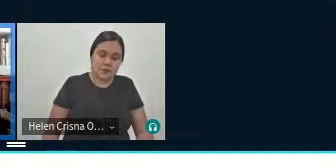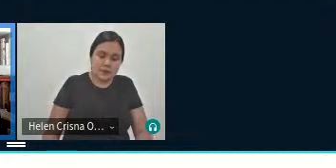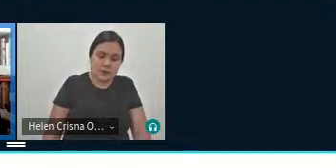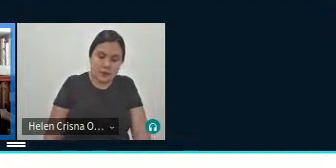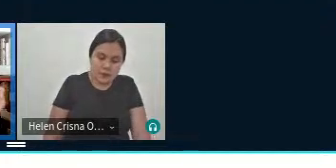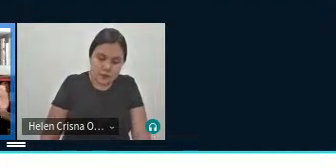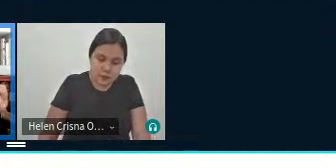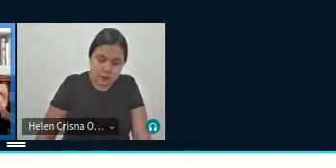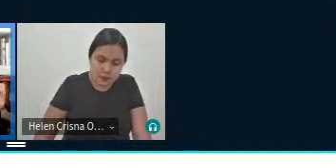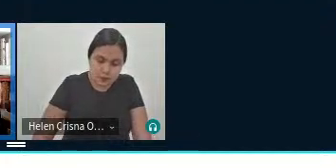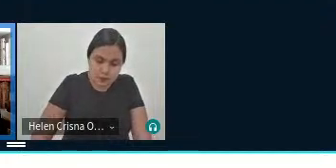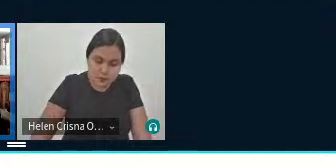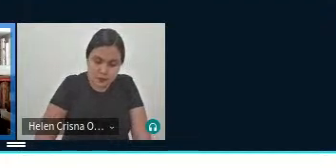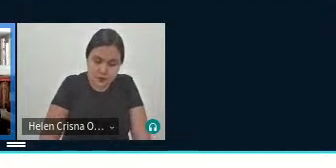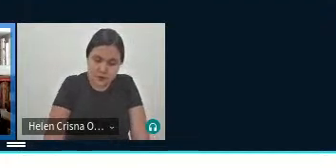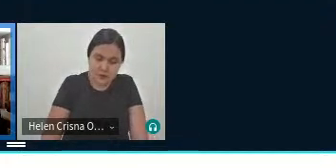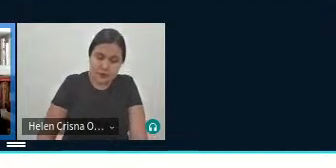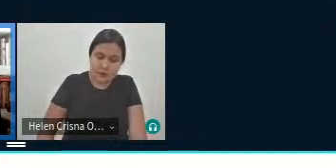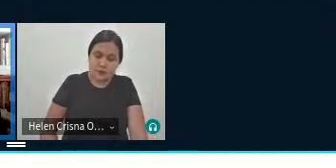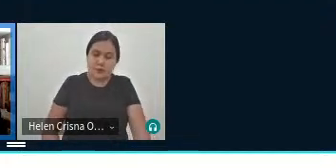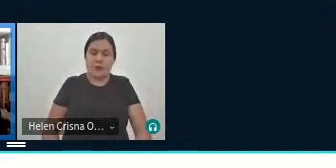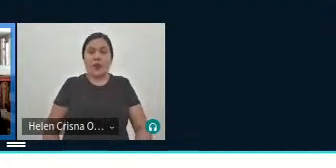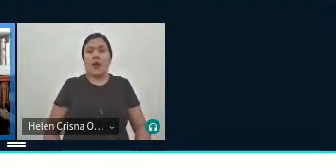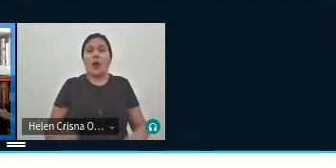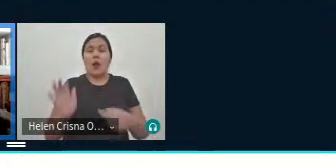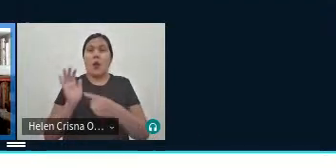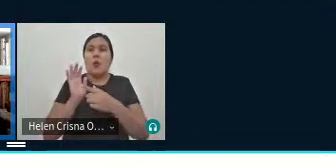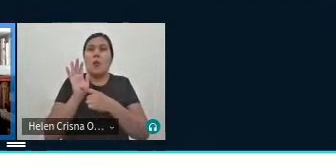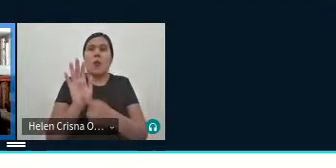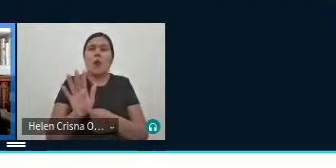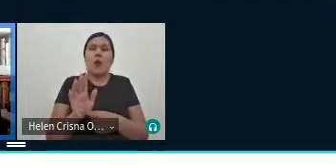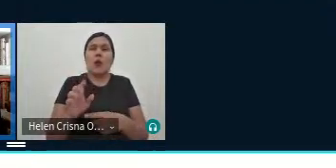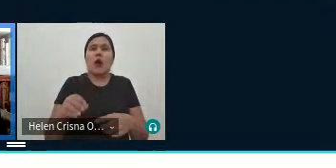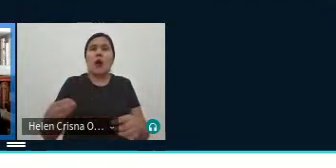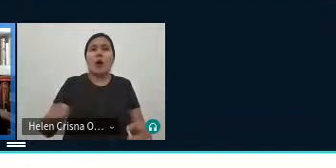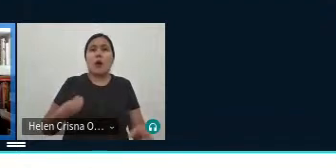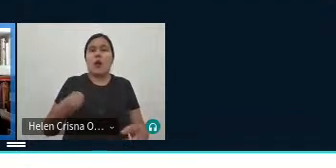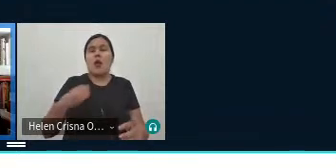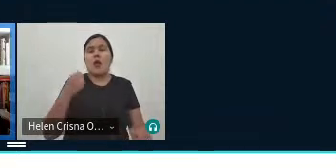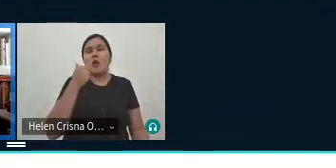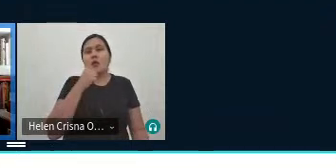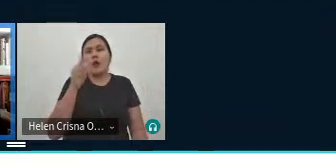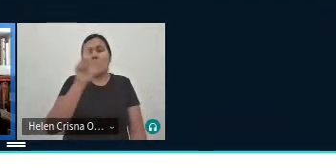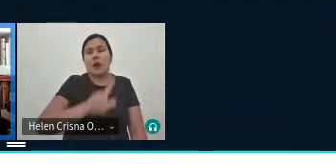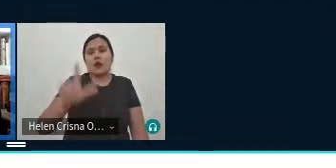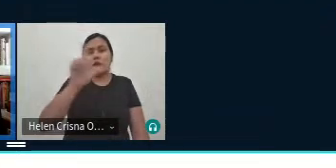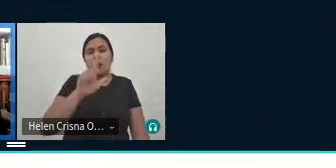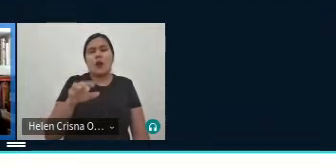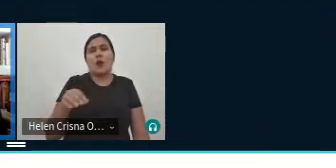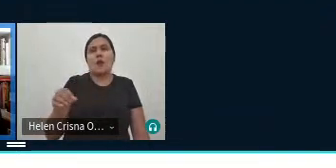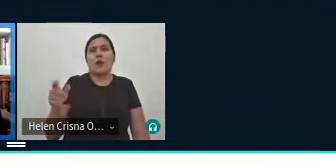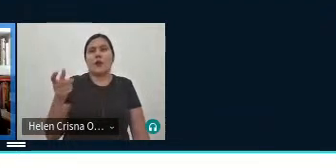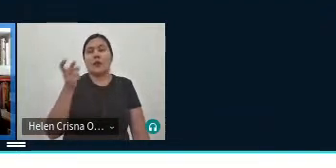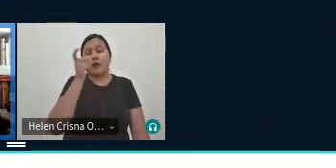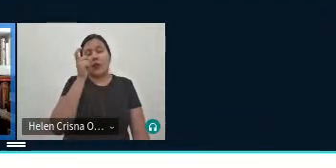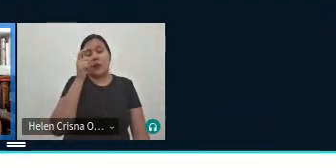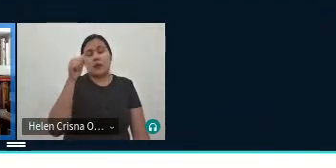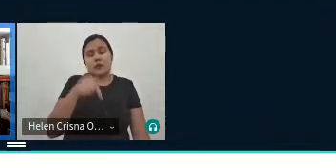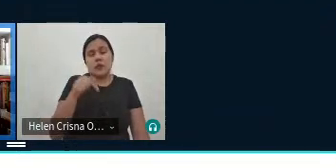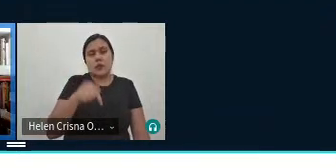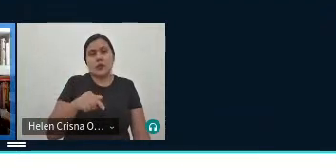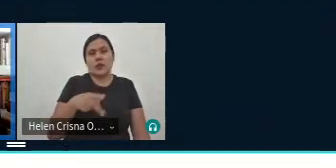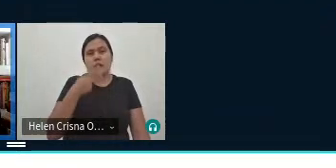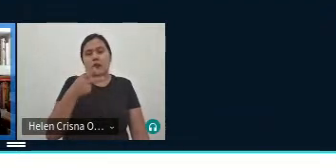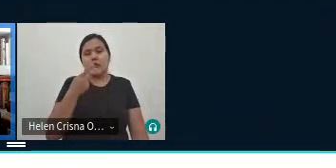né a exemplo disso é possível destacar a presença de mulheres na literatura que é o que interessa aqui né na minha